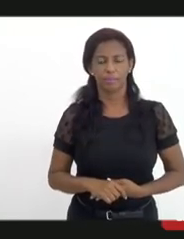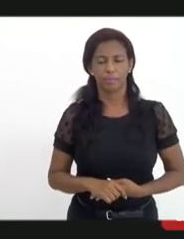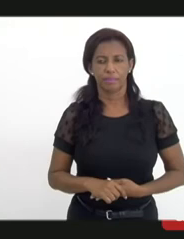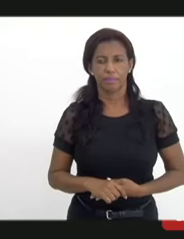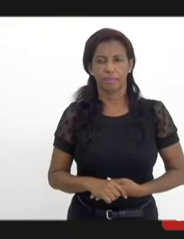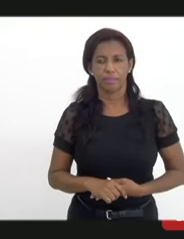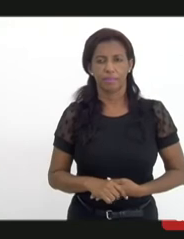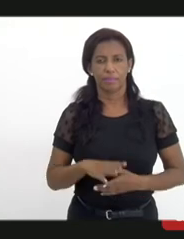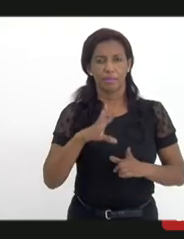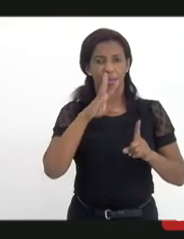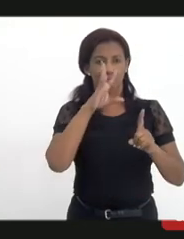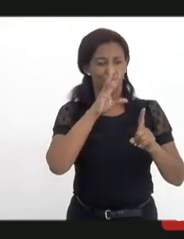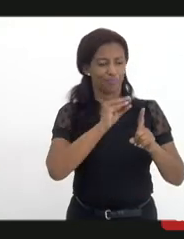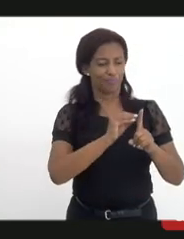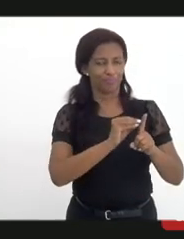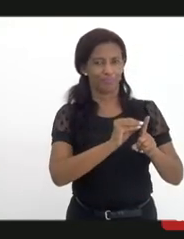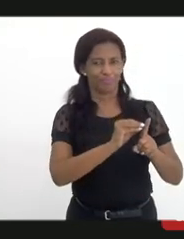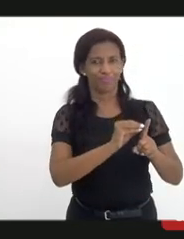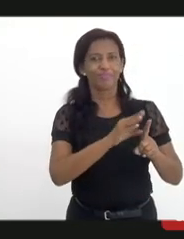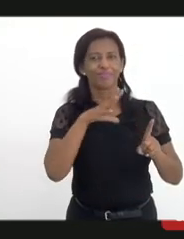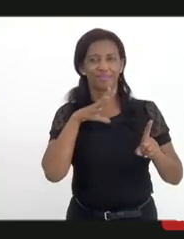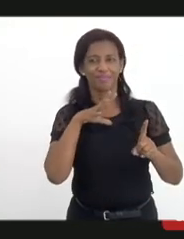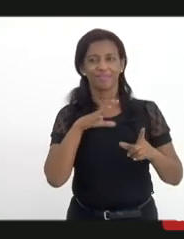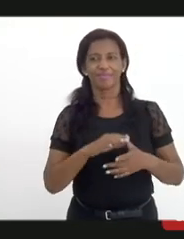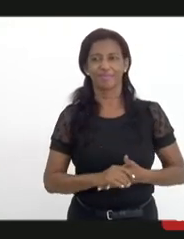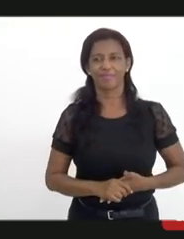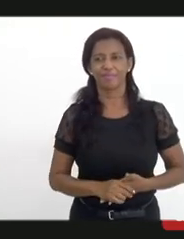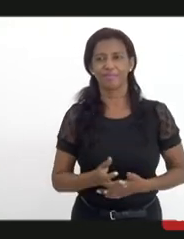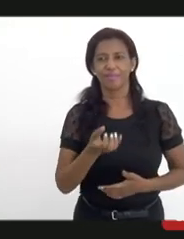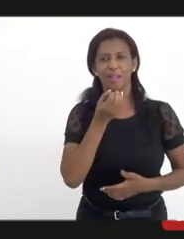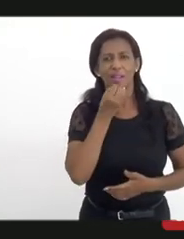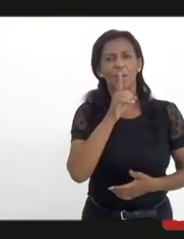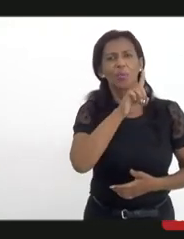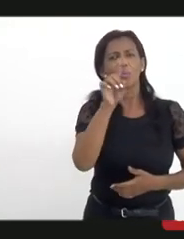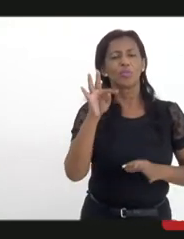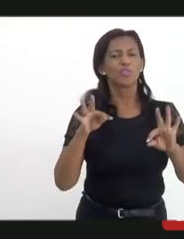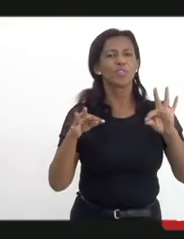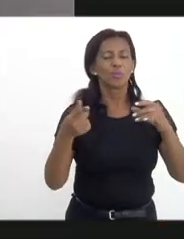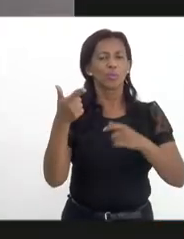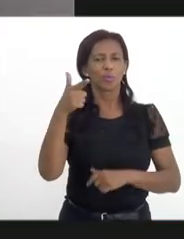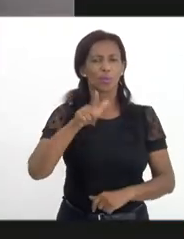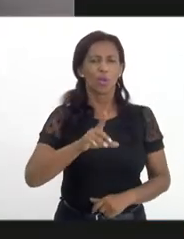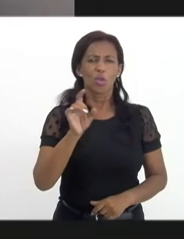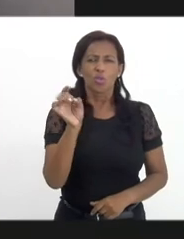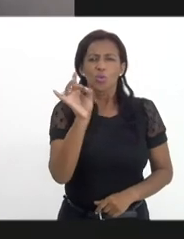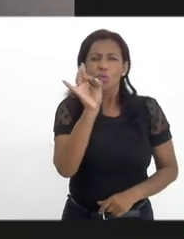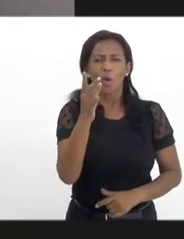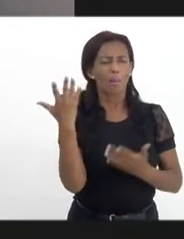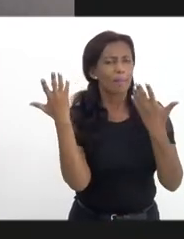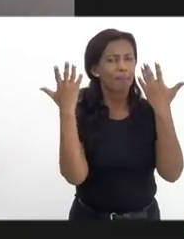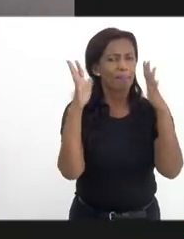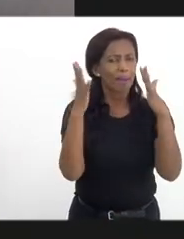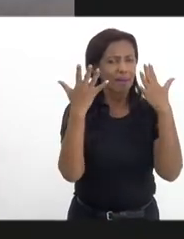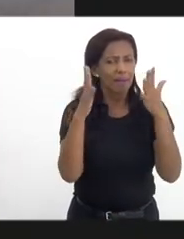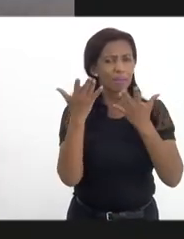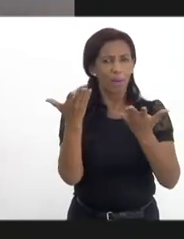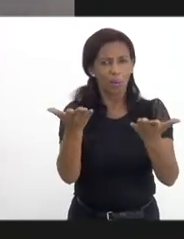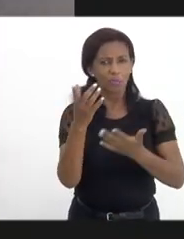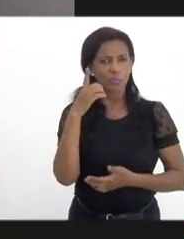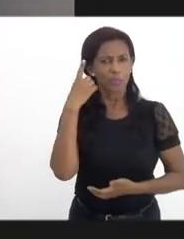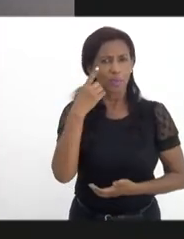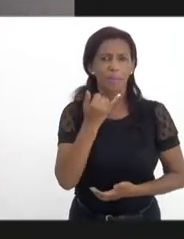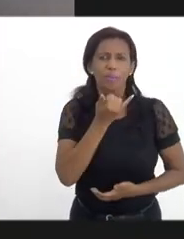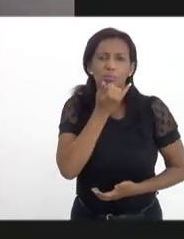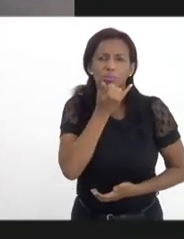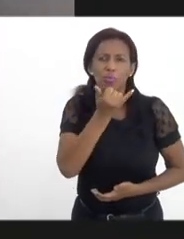O microfone está fechado. Isso, Abril. Bom dia. Bom dia a todos novamente. Quero só parabenizar ao senhor deputado